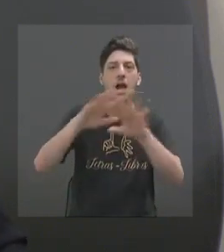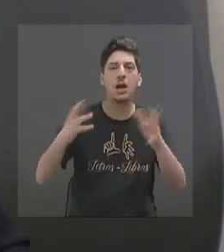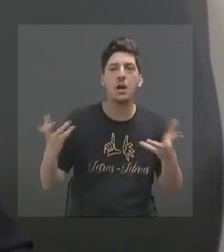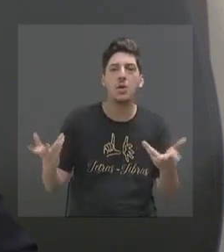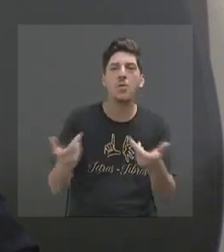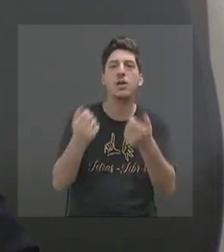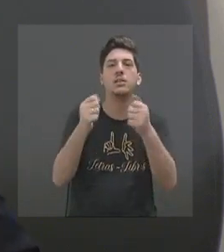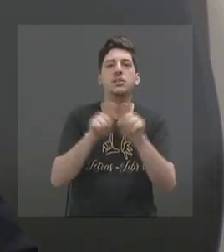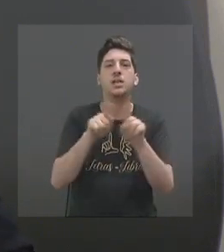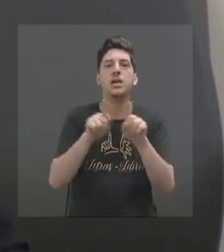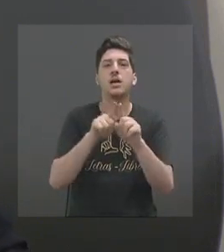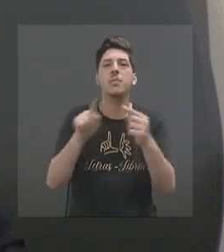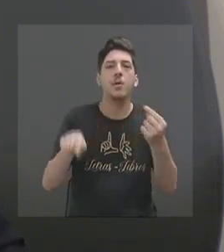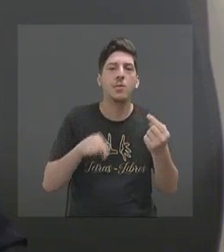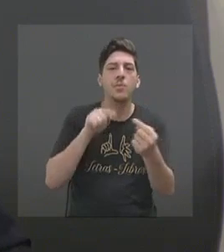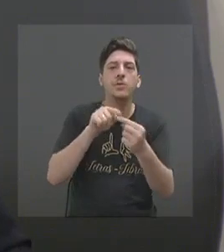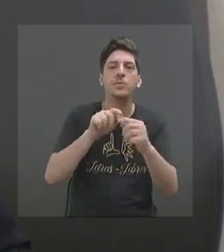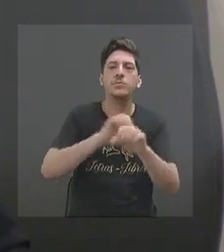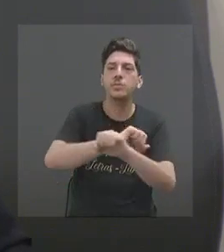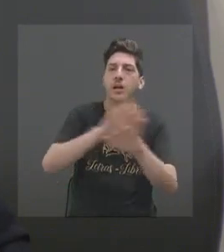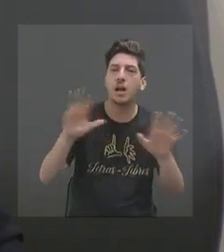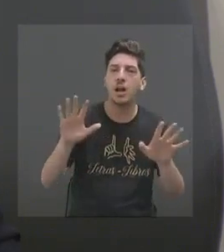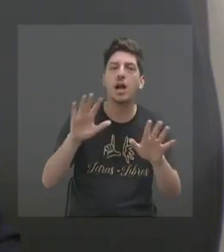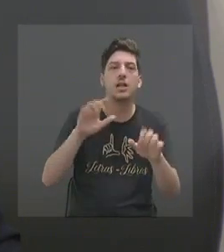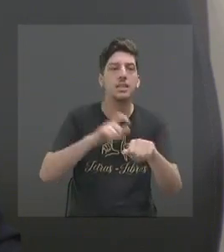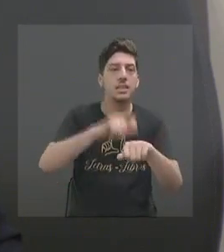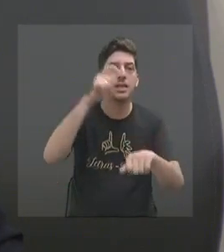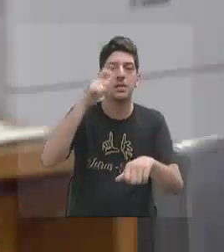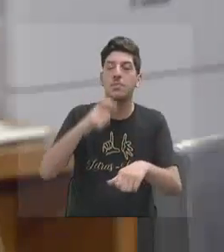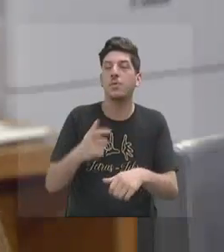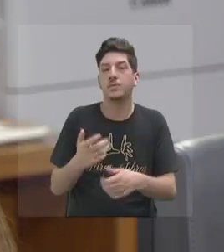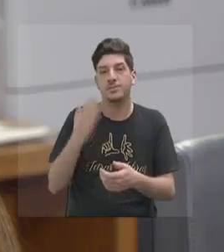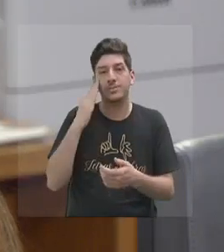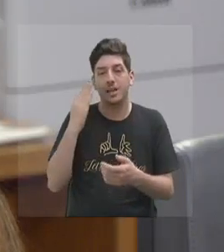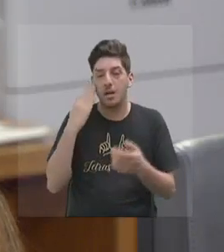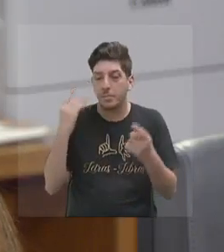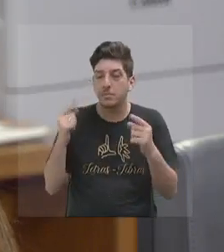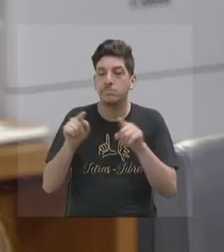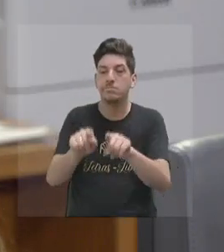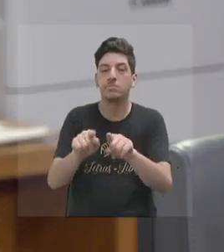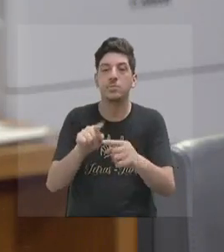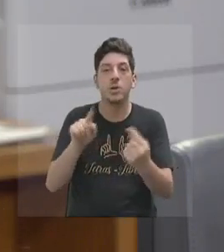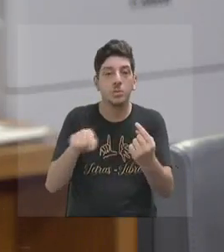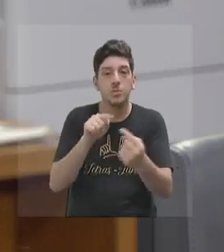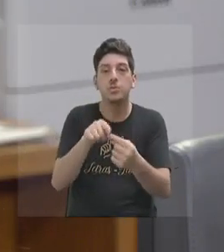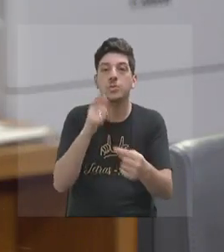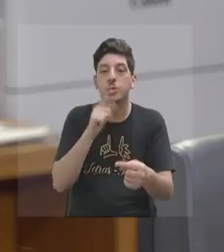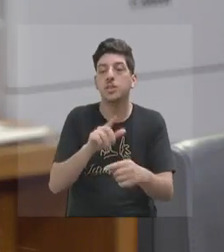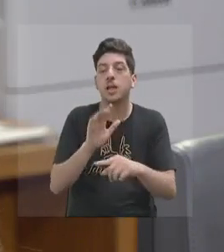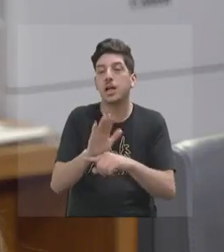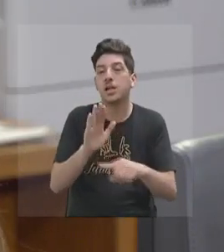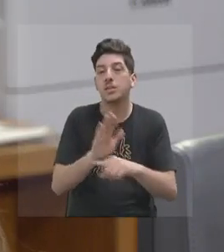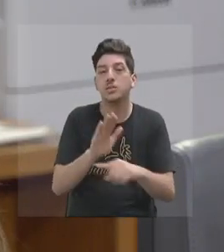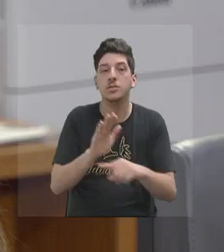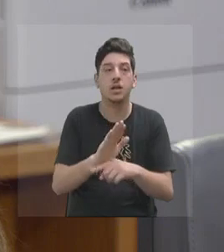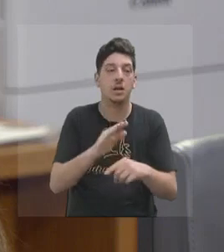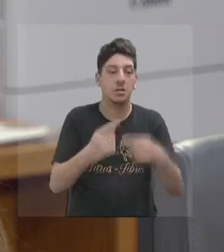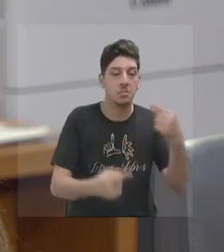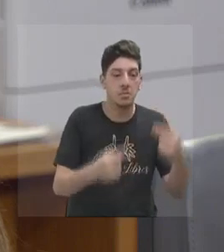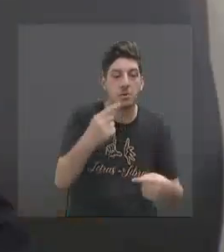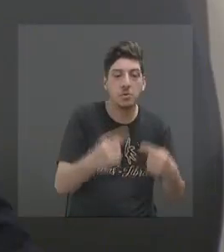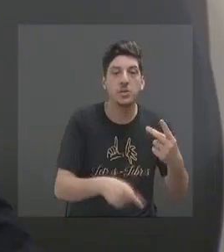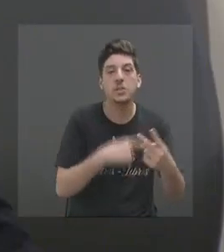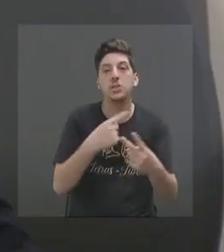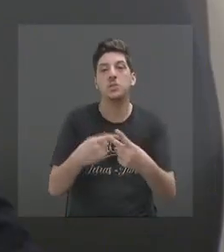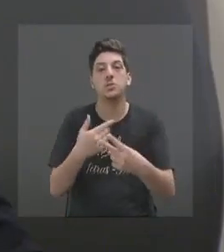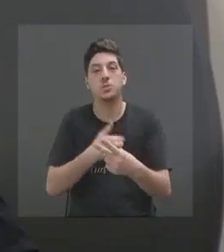toda a fidelidade possível, a tempo e a hora, para eles poderem ajudar tanto os políticos quanto o